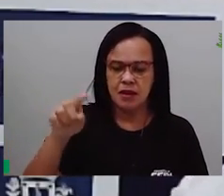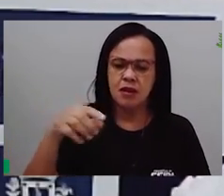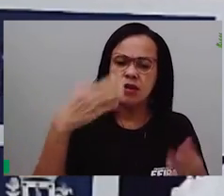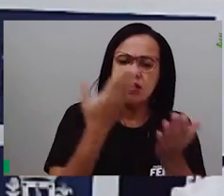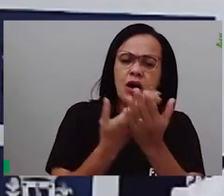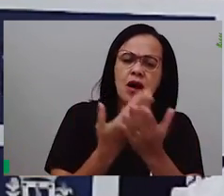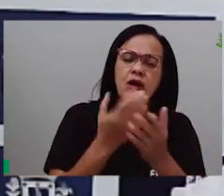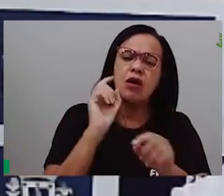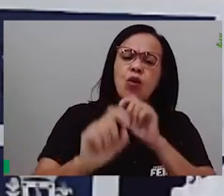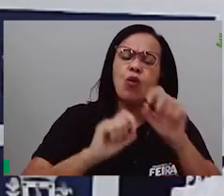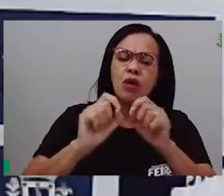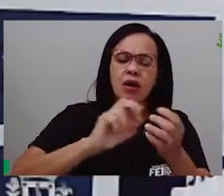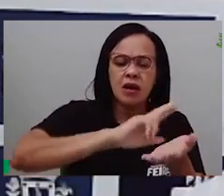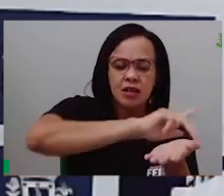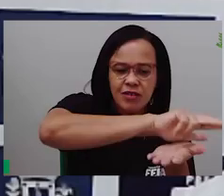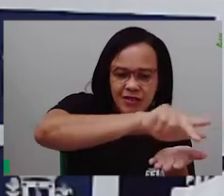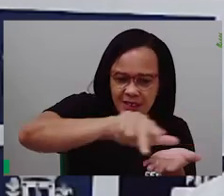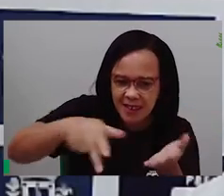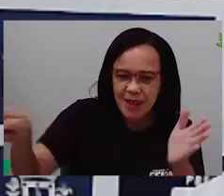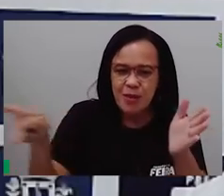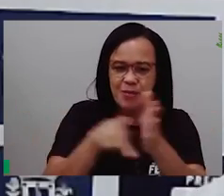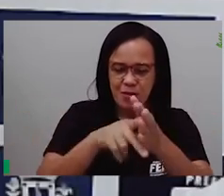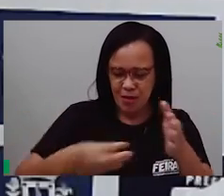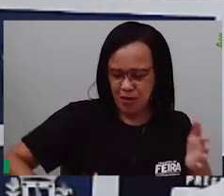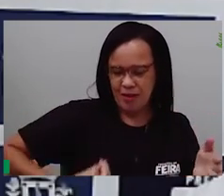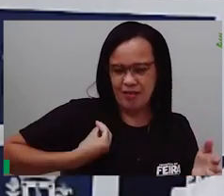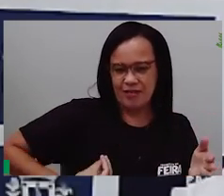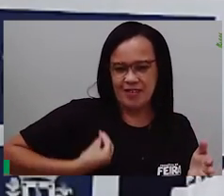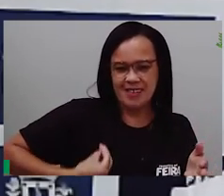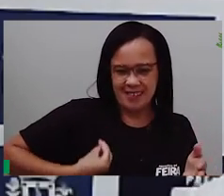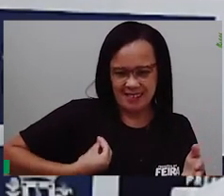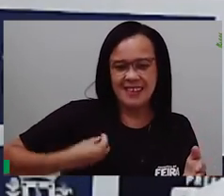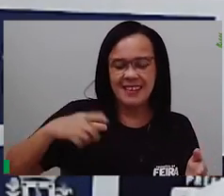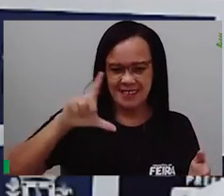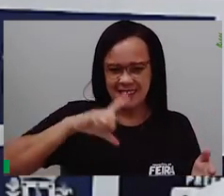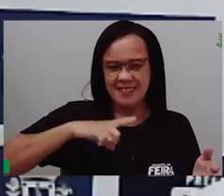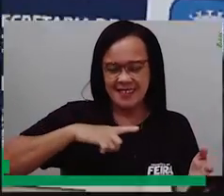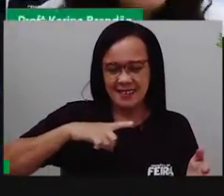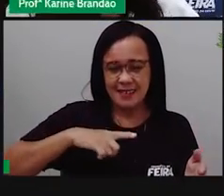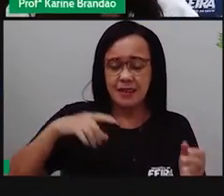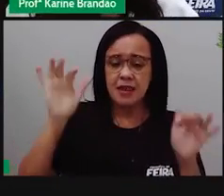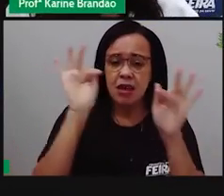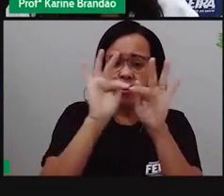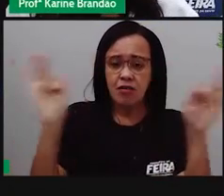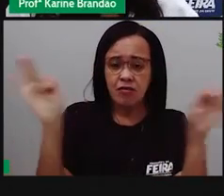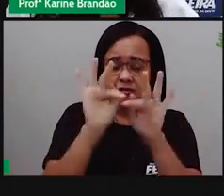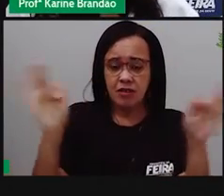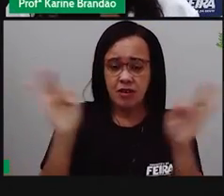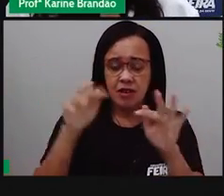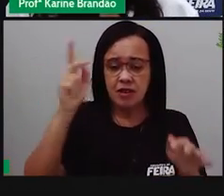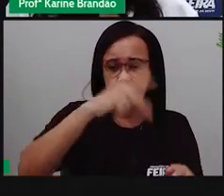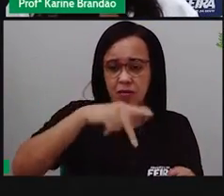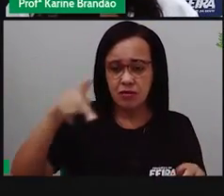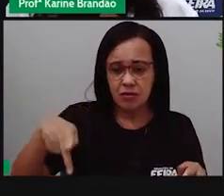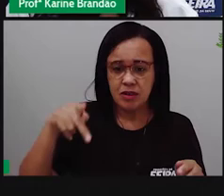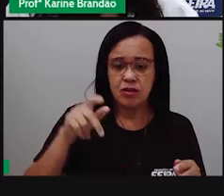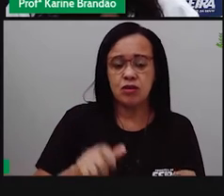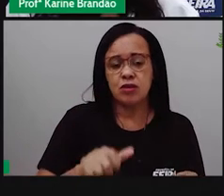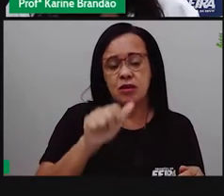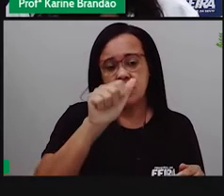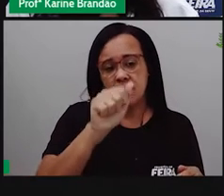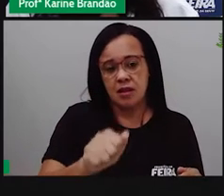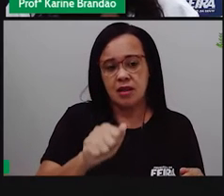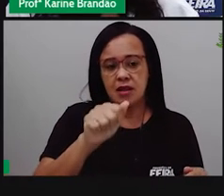E aí eu trago essa frase da professora Aiane de Sousa Paiva, que diz o